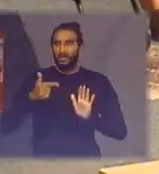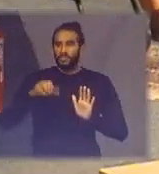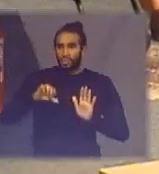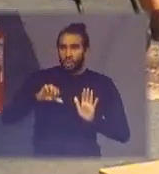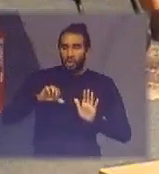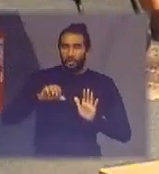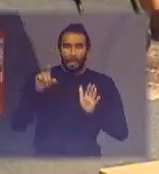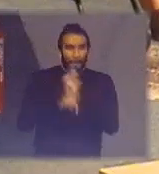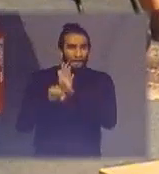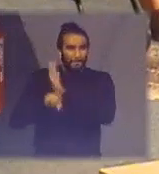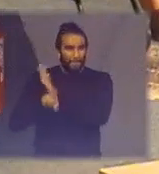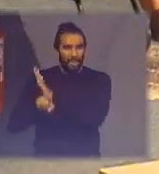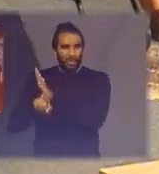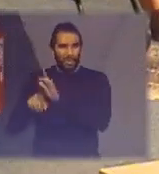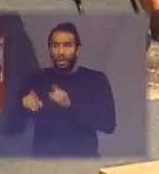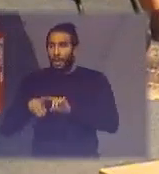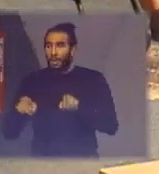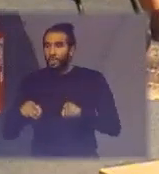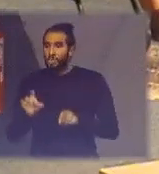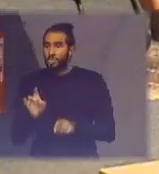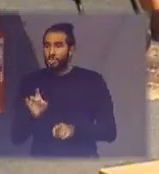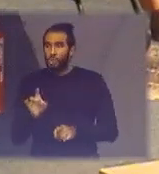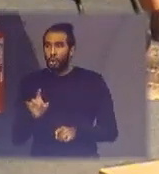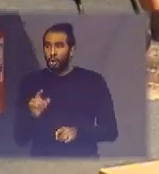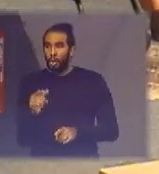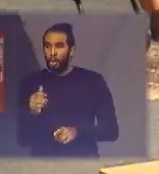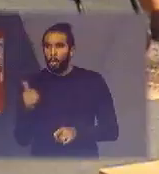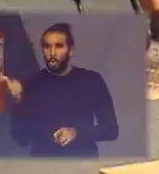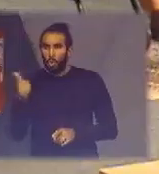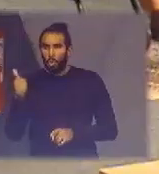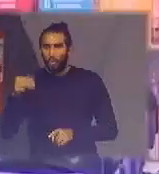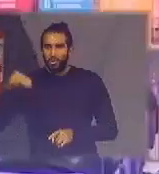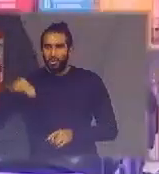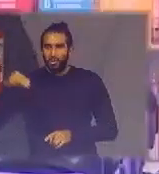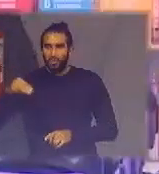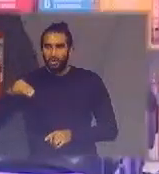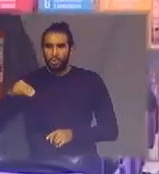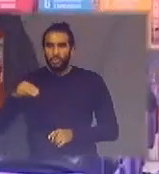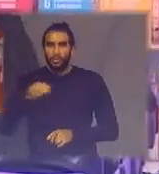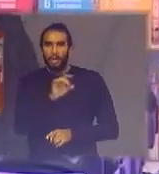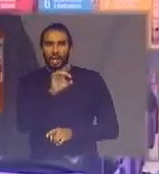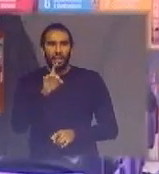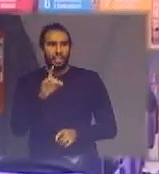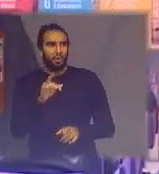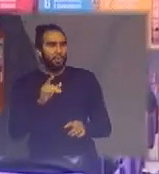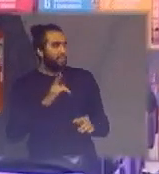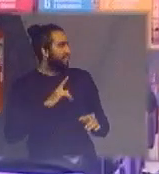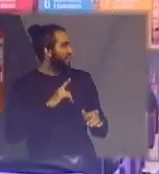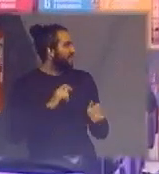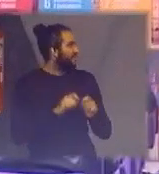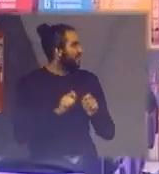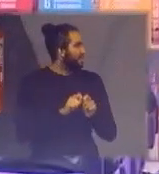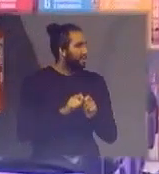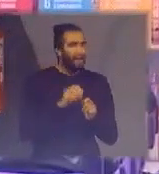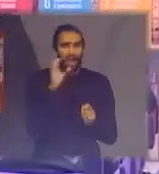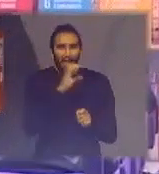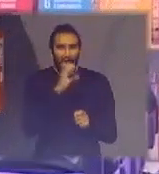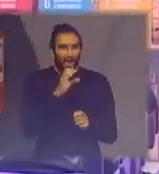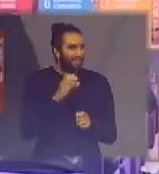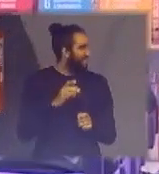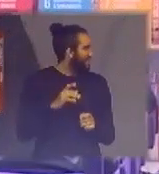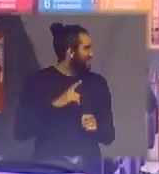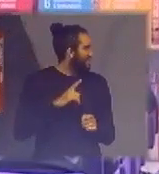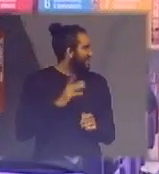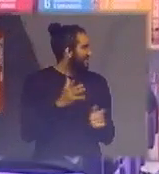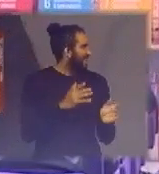minutos então cada um lê uma pergunta e responde para poder ser uma coisa mais dinâmica esse já tem até já tem até endereço